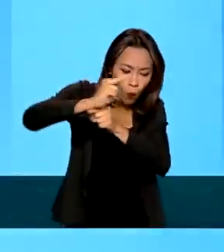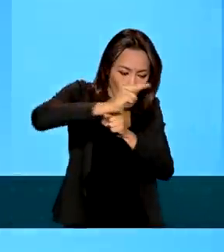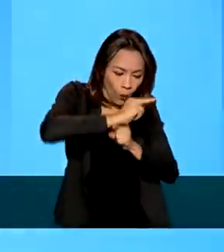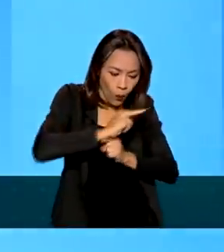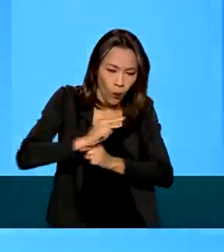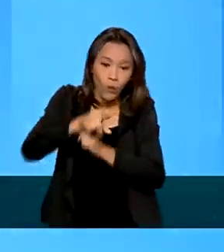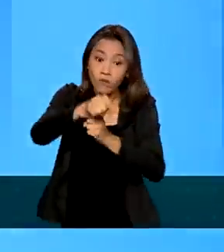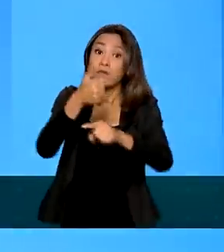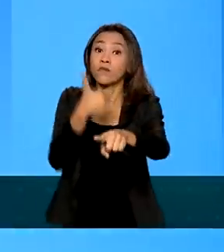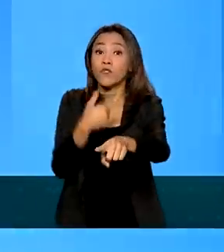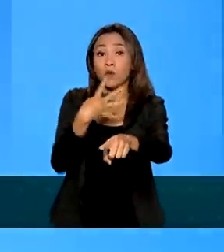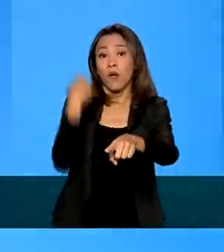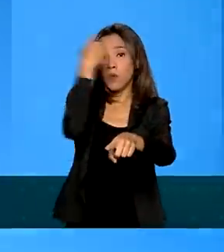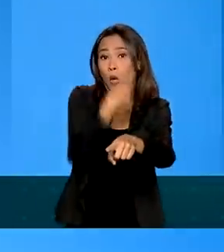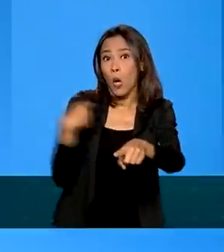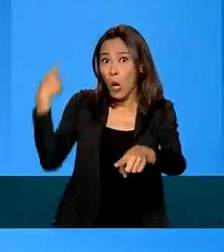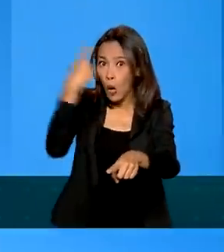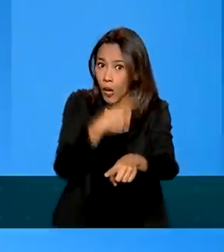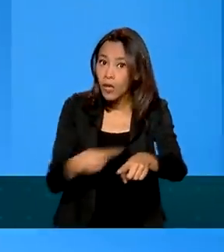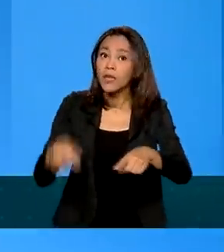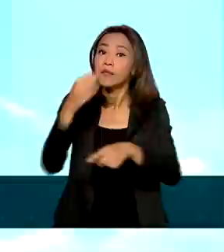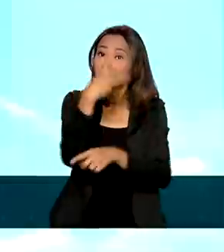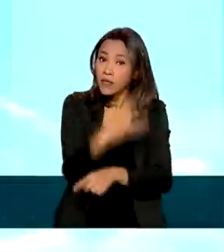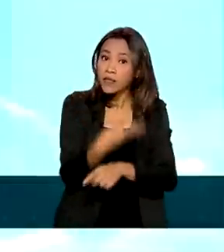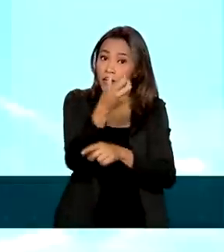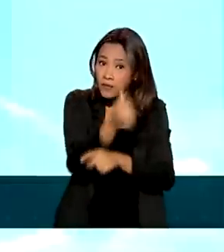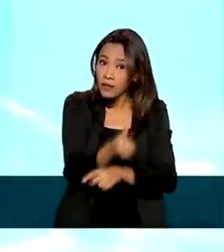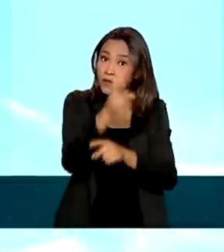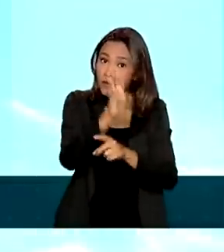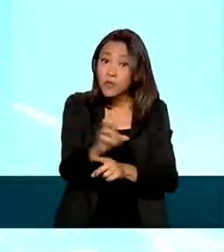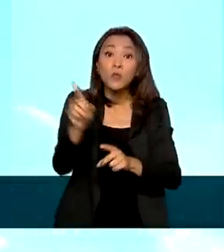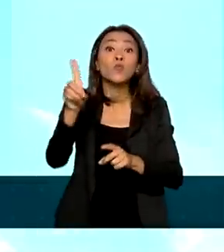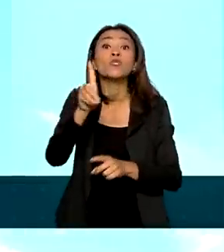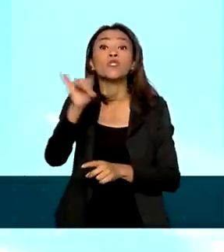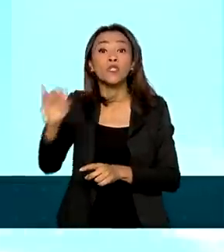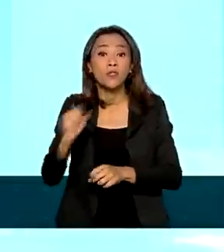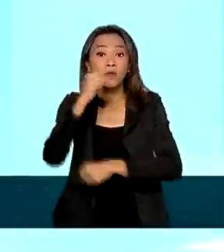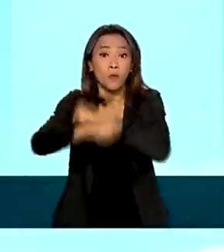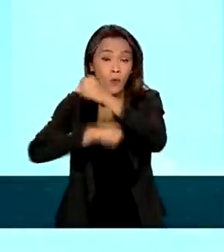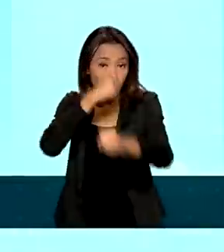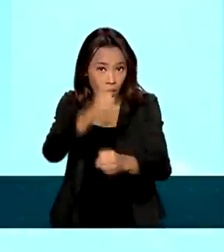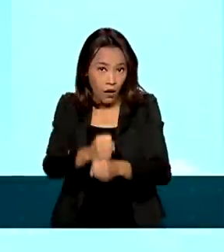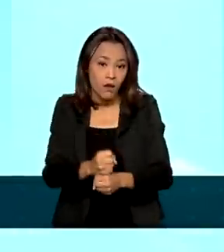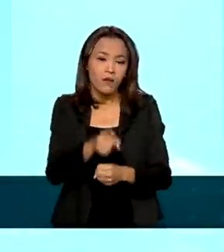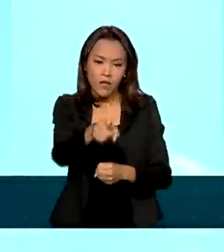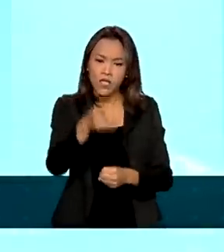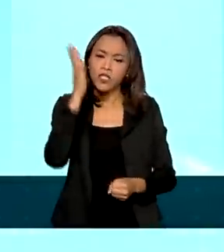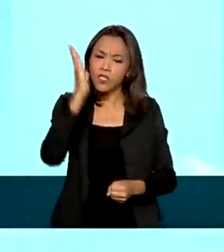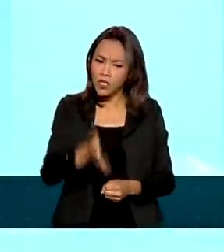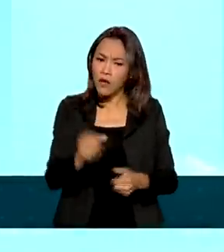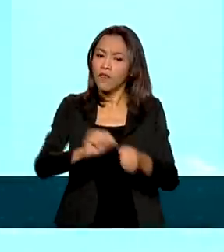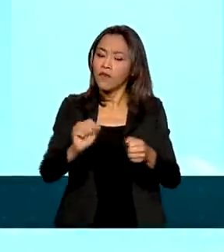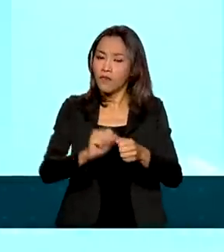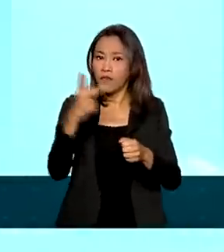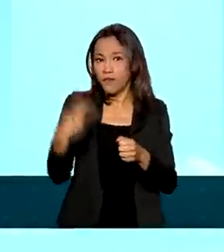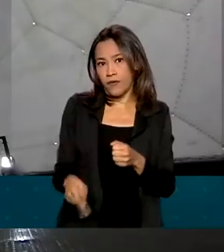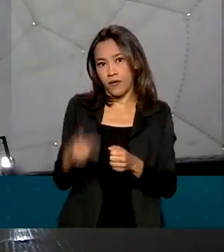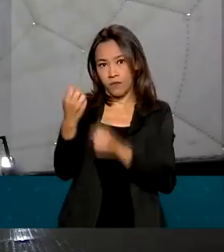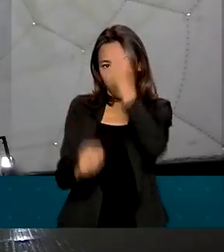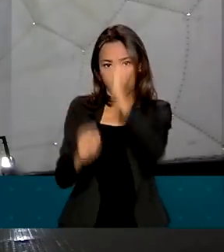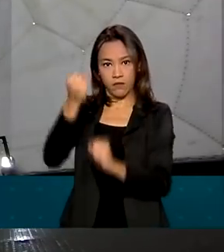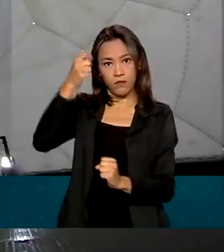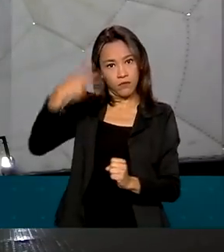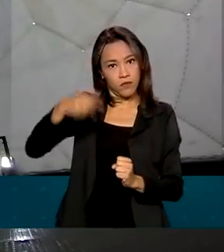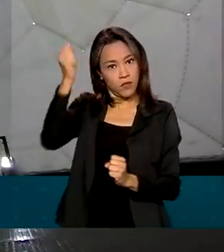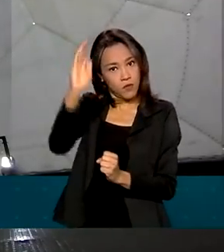24 horas por dia, 365 dias por ano e foram fabricados no Brasil pela OMNICIS,